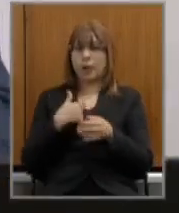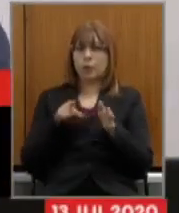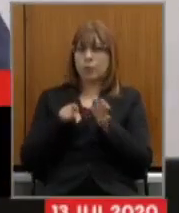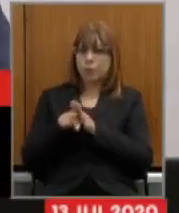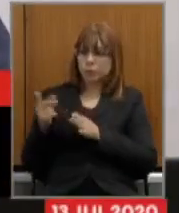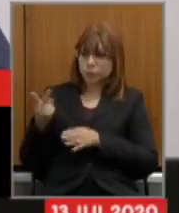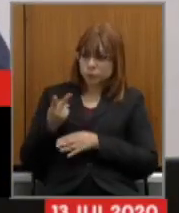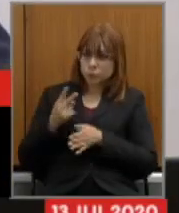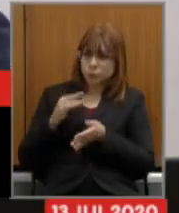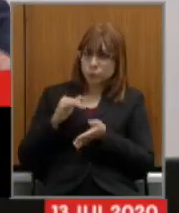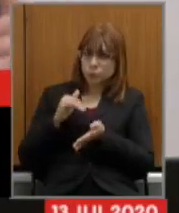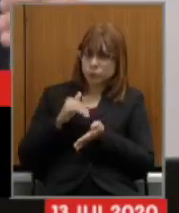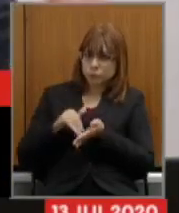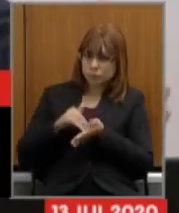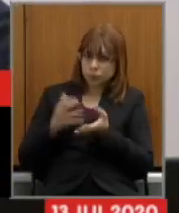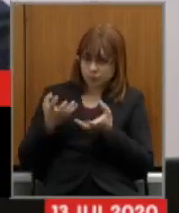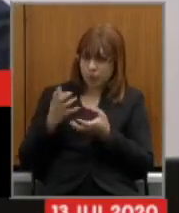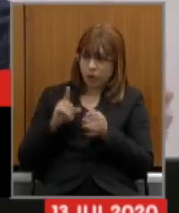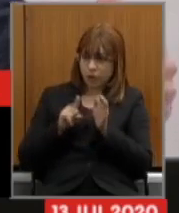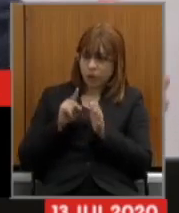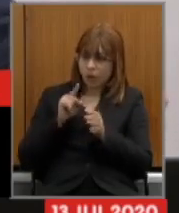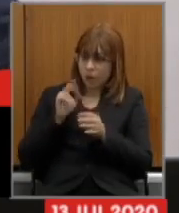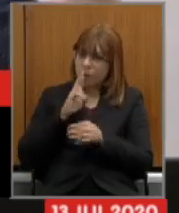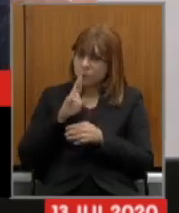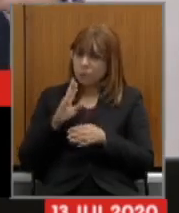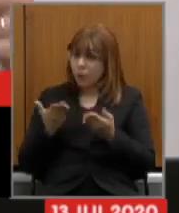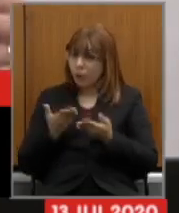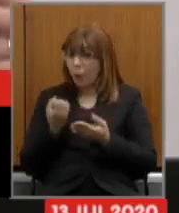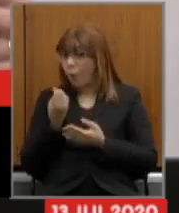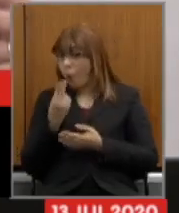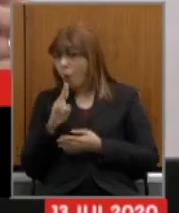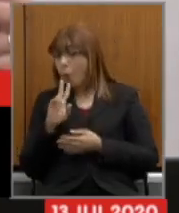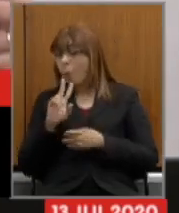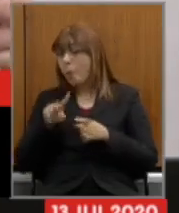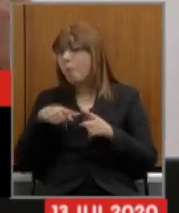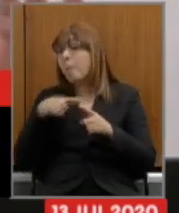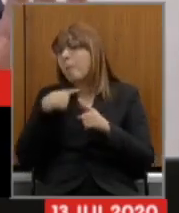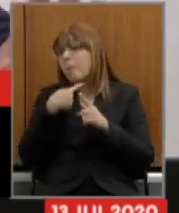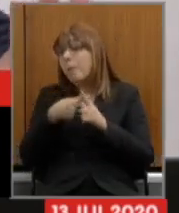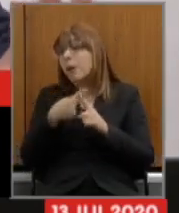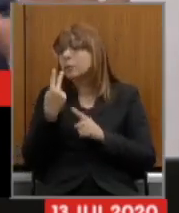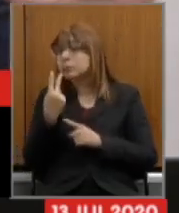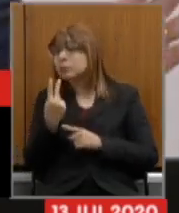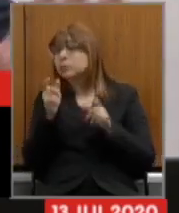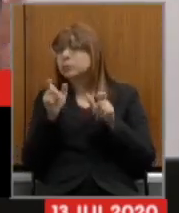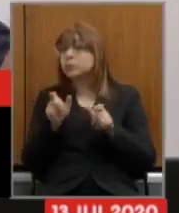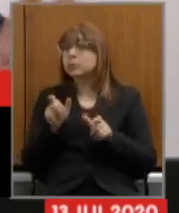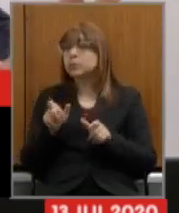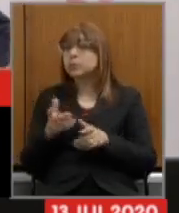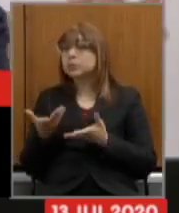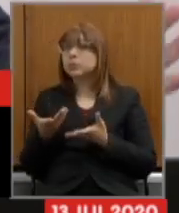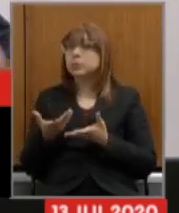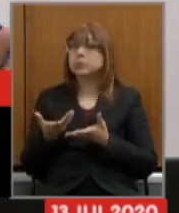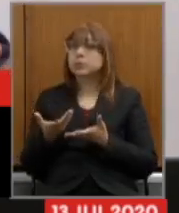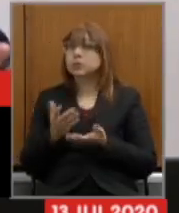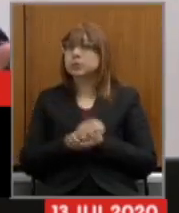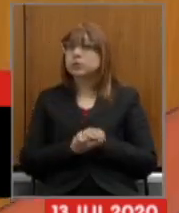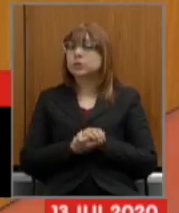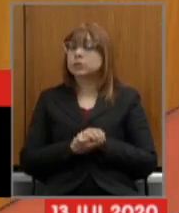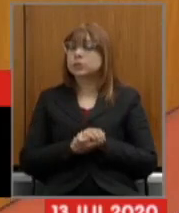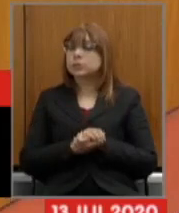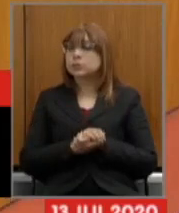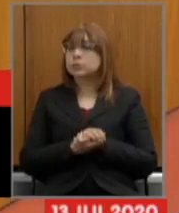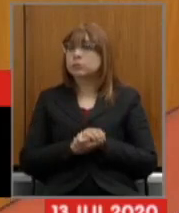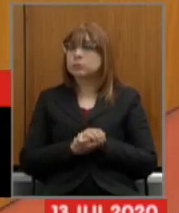secretários se eles preferem responder agora ou podemos ouvir mais duas intervenções e trabalharíamos com dois blocos apenas e não três blocos